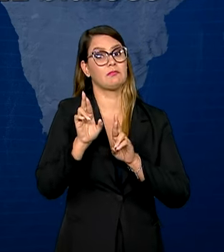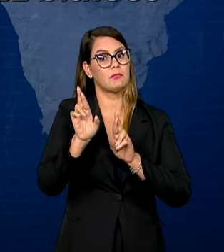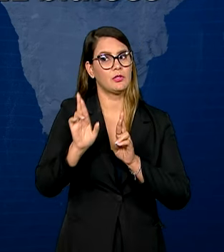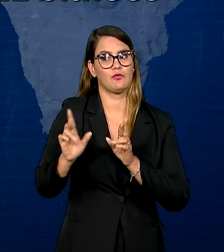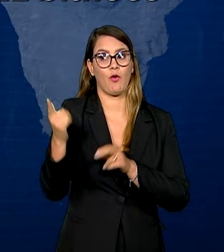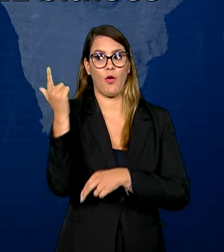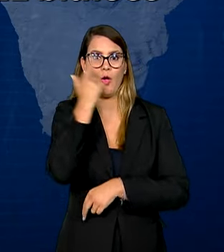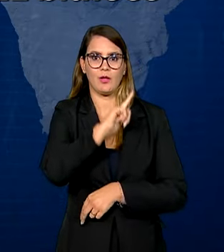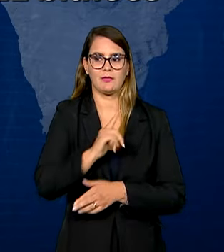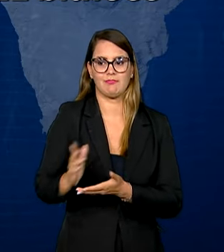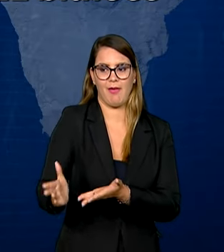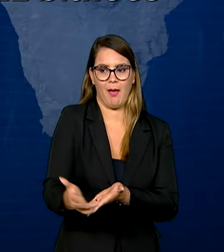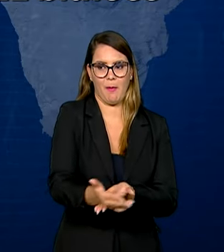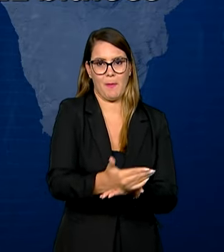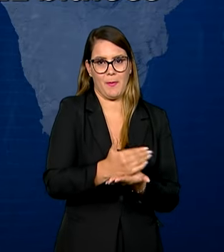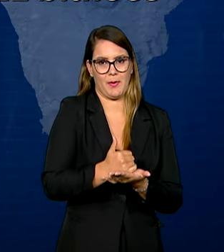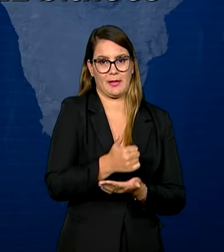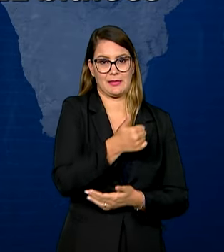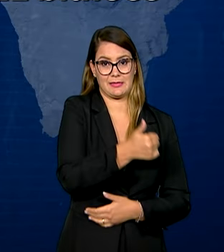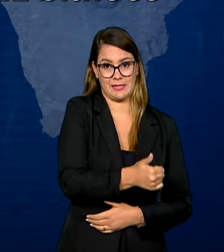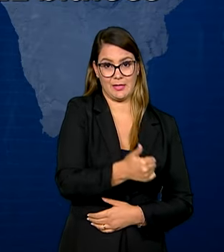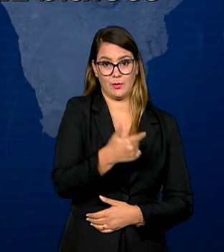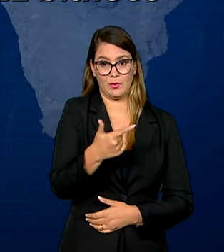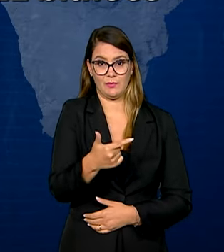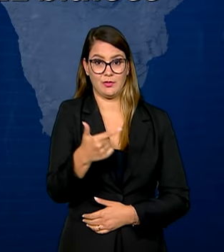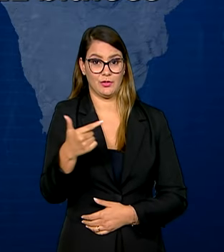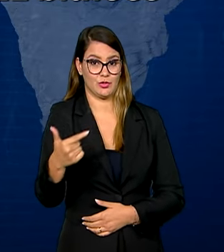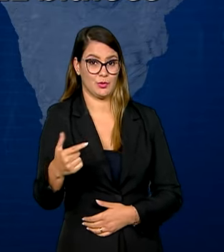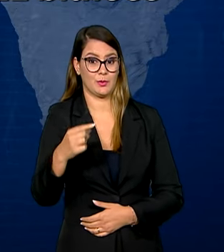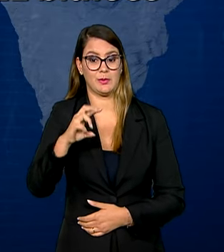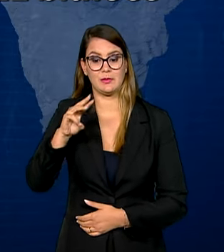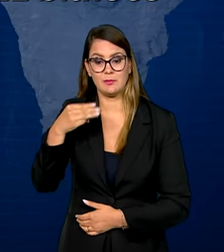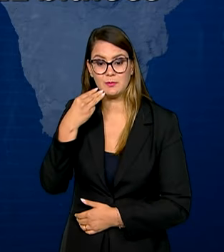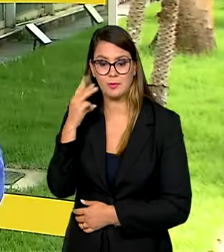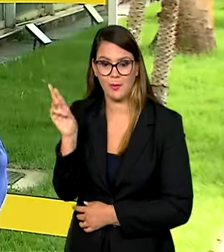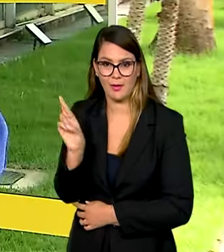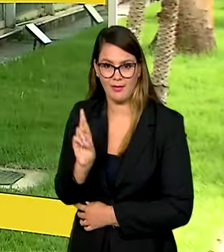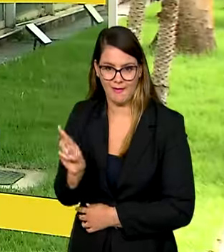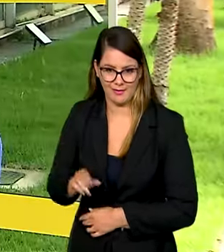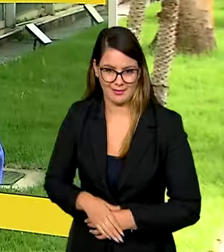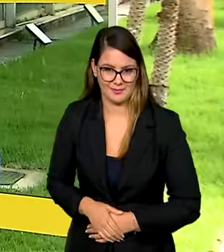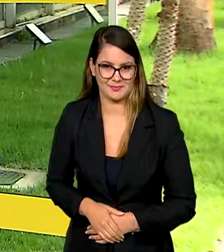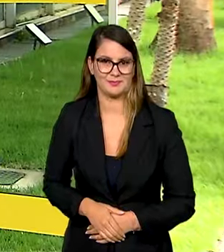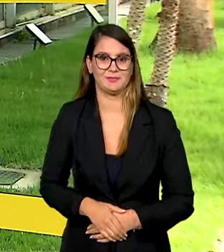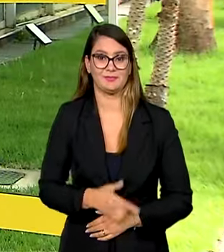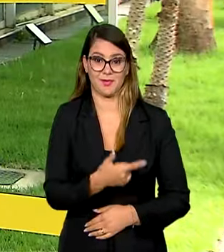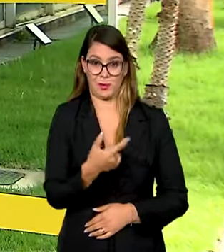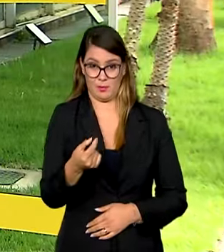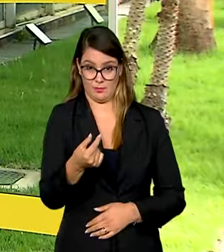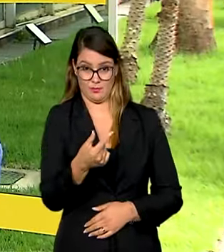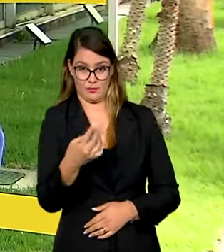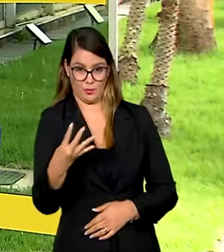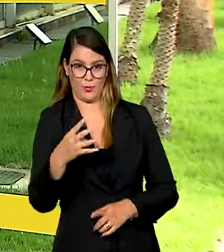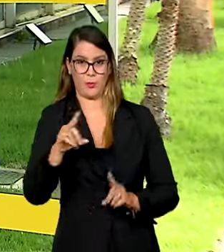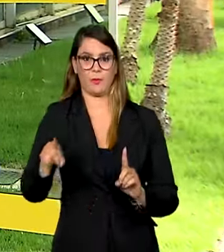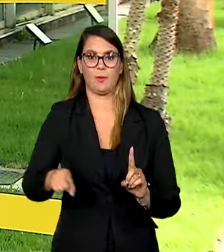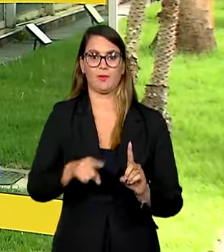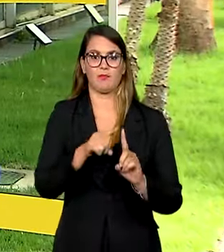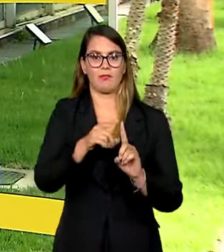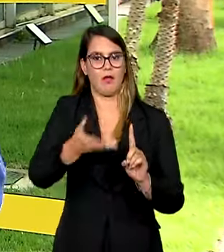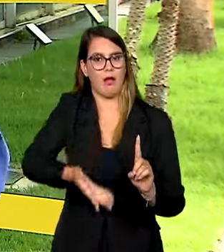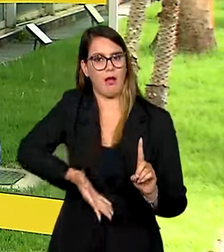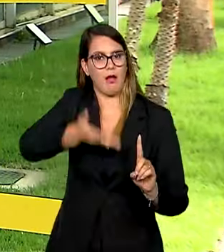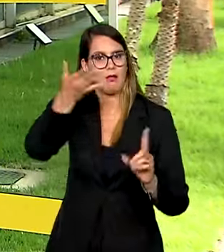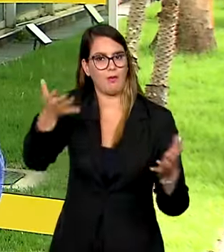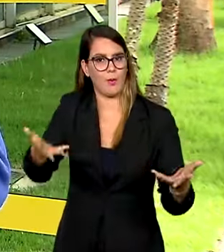de arrecadação de 122 bilhões de reais. E para 2024, a meta é elevar a